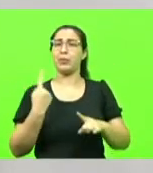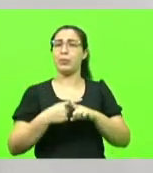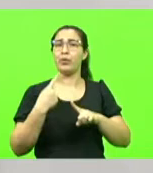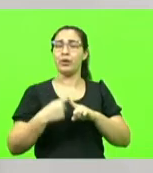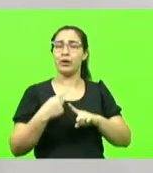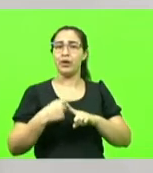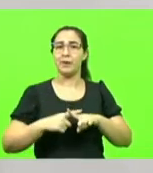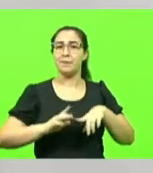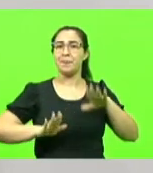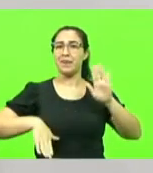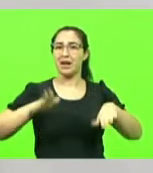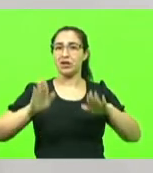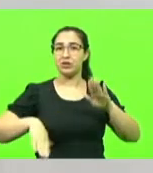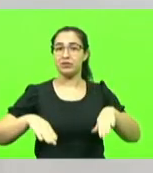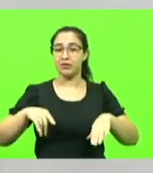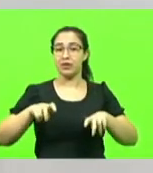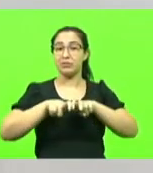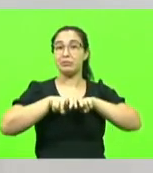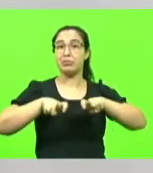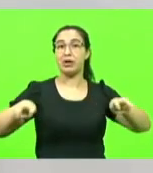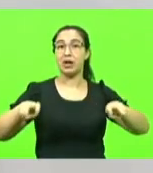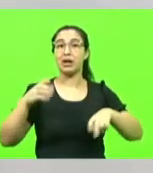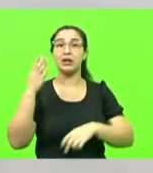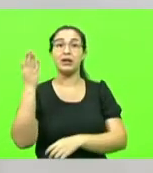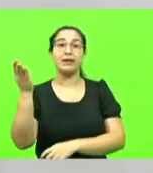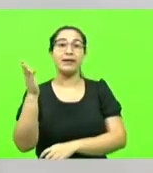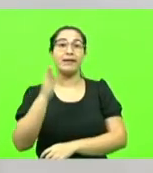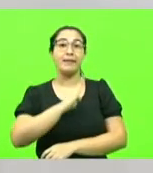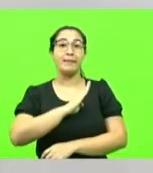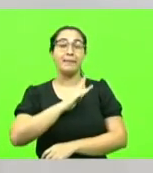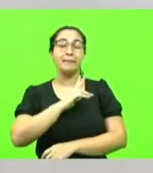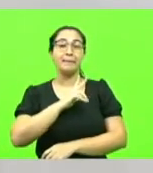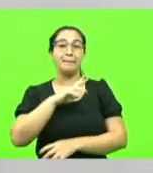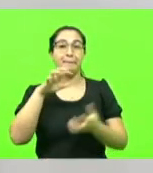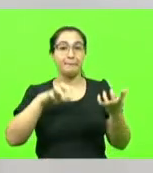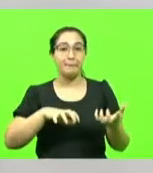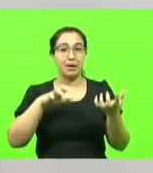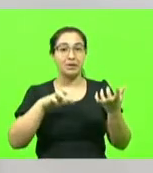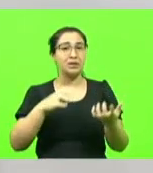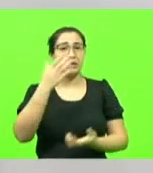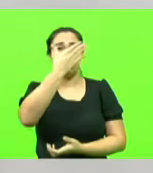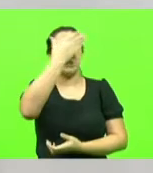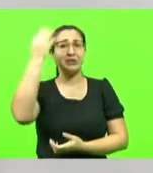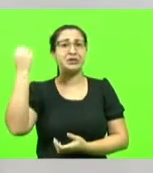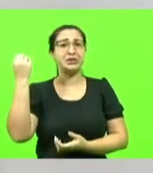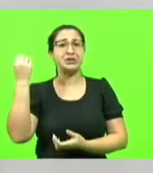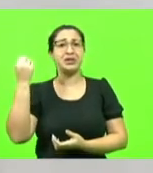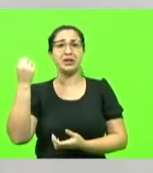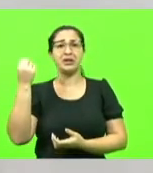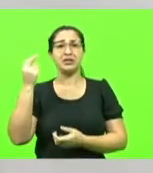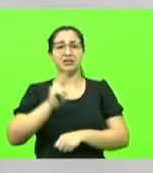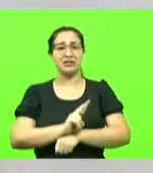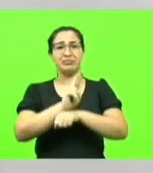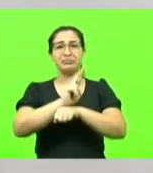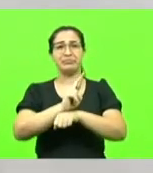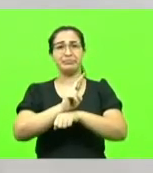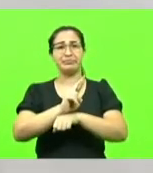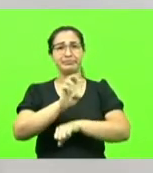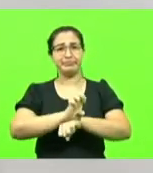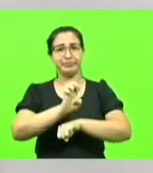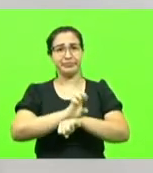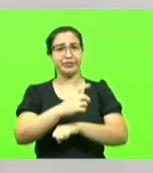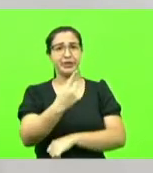as nossas bancadas lá em Brasília esquecem de representar os seus estados. elas